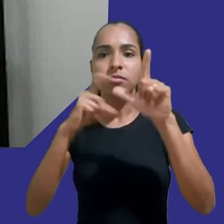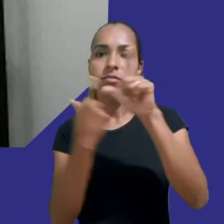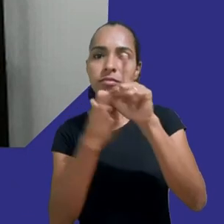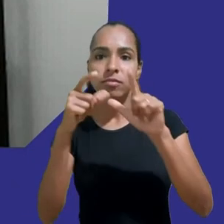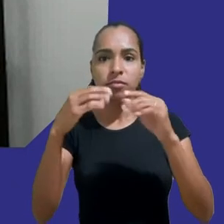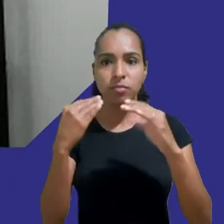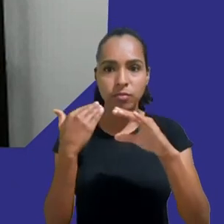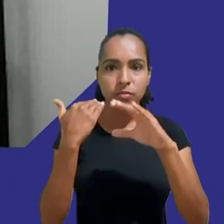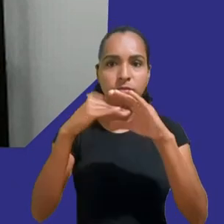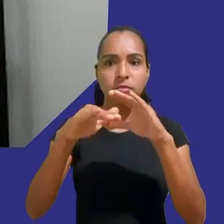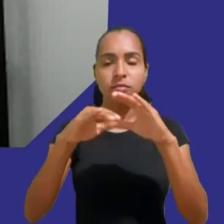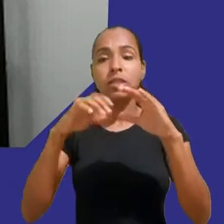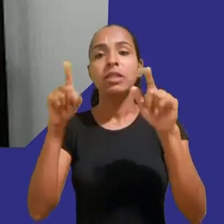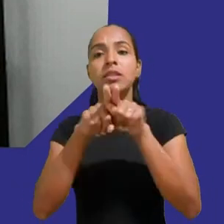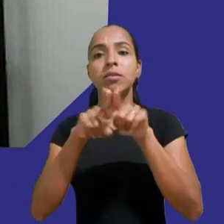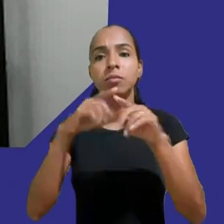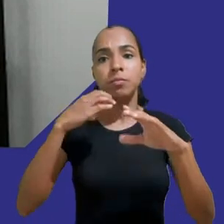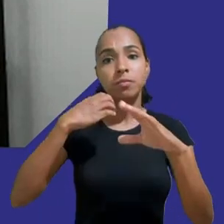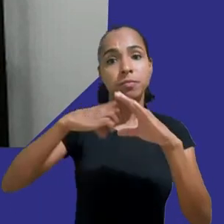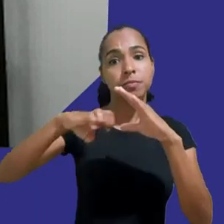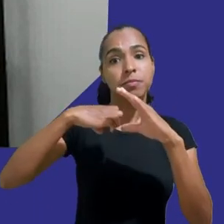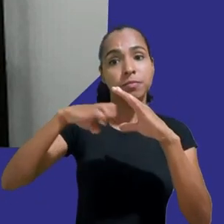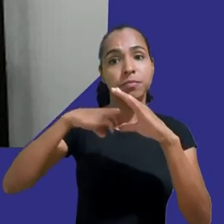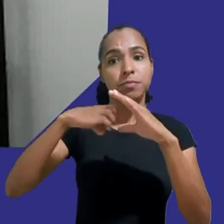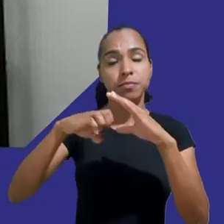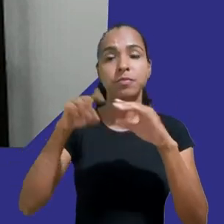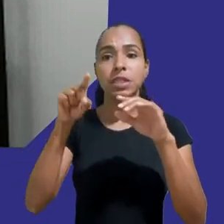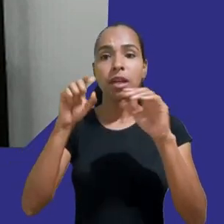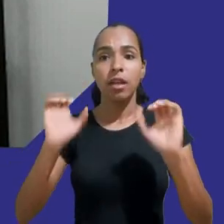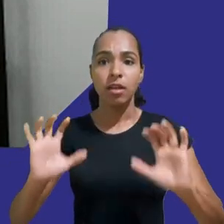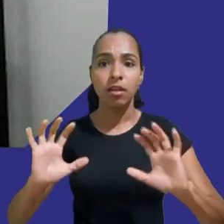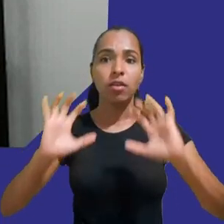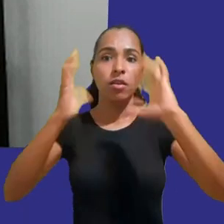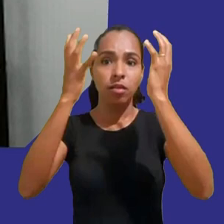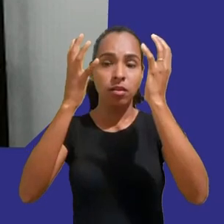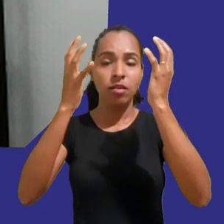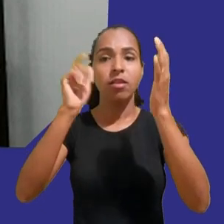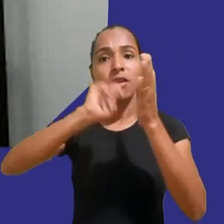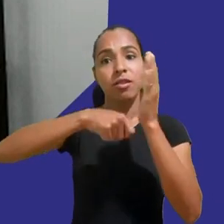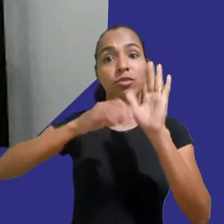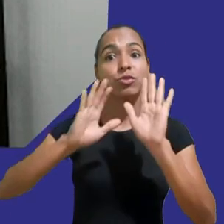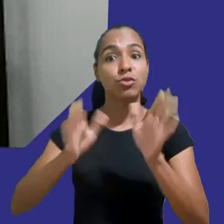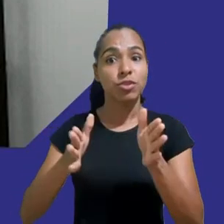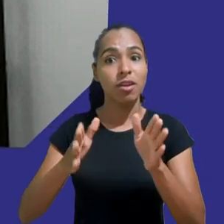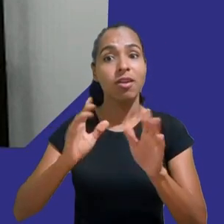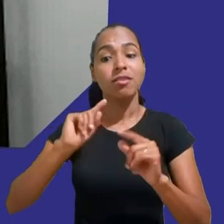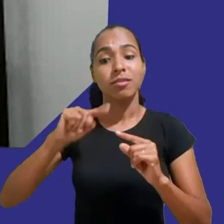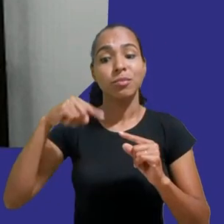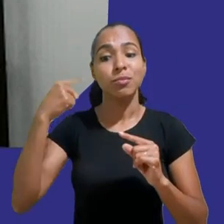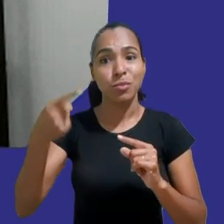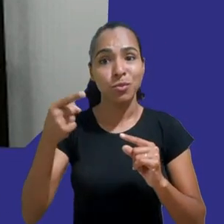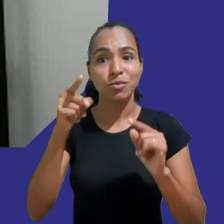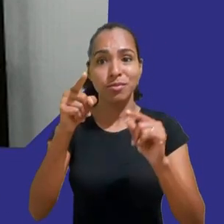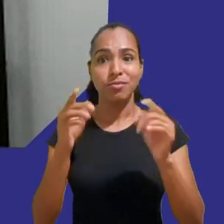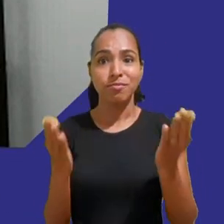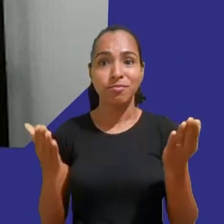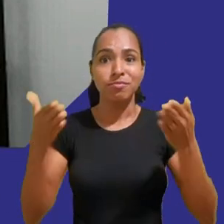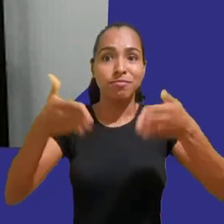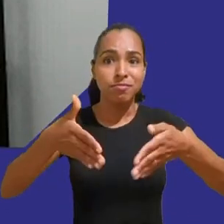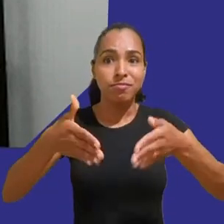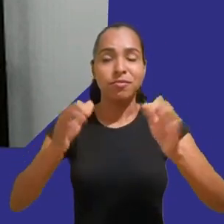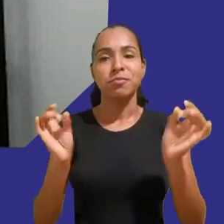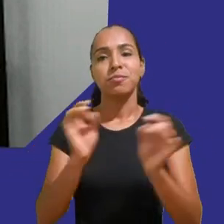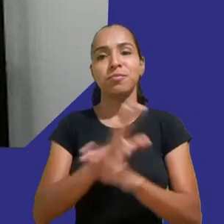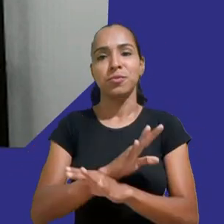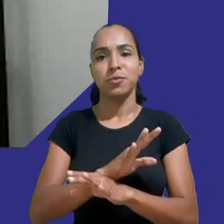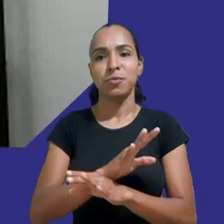todo mundo que se inscreveu no evento mas só vale conhecer o Fora da Bolha depois que o Fórum acabar por enquanto continua aqui com a gente porque a gente ainda